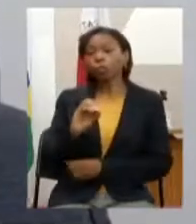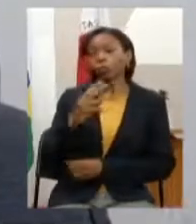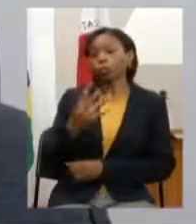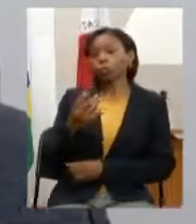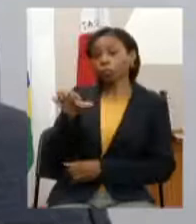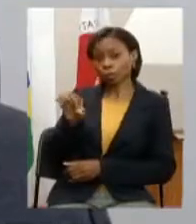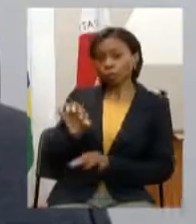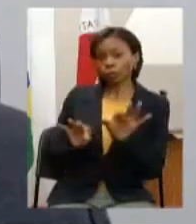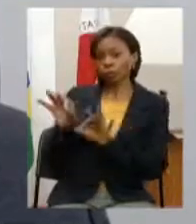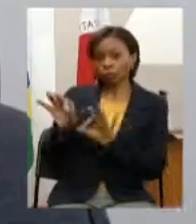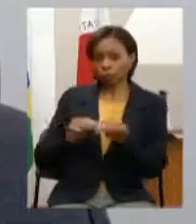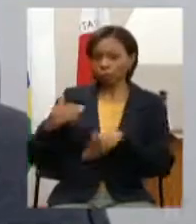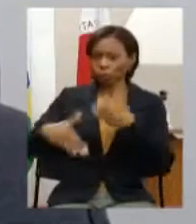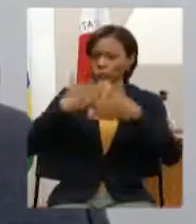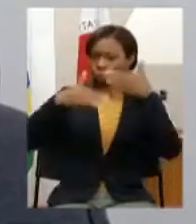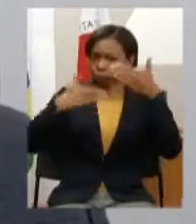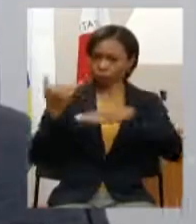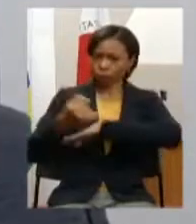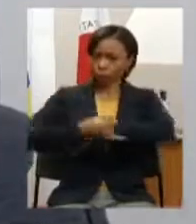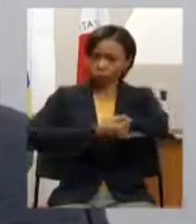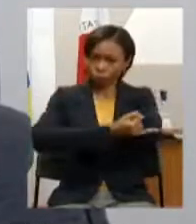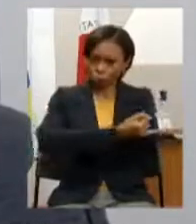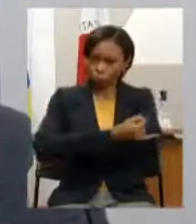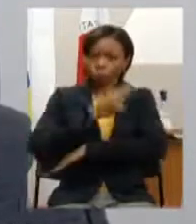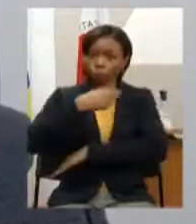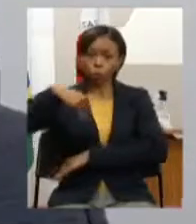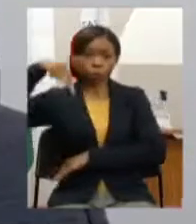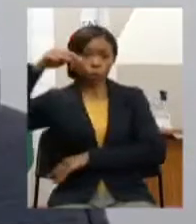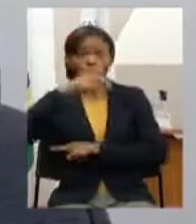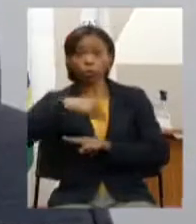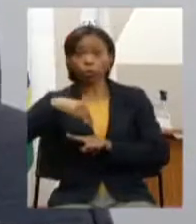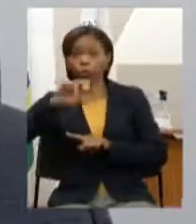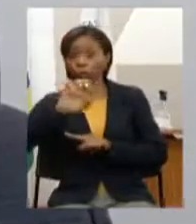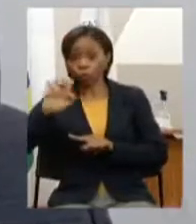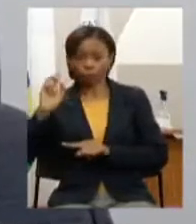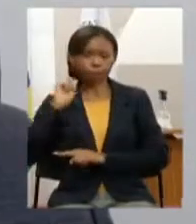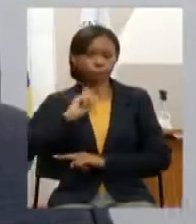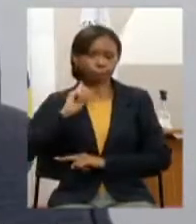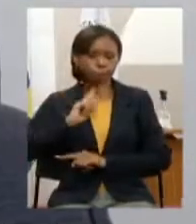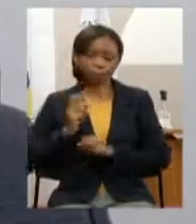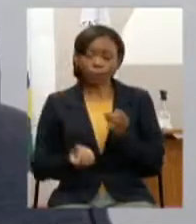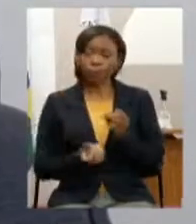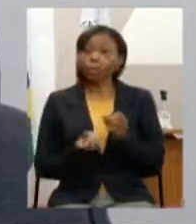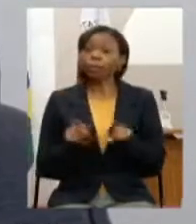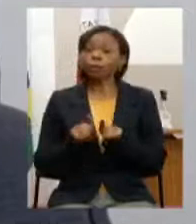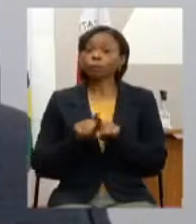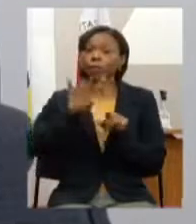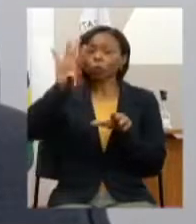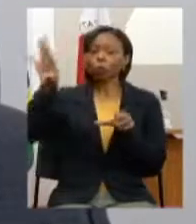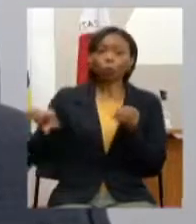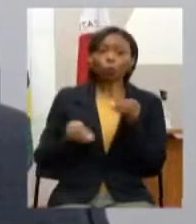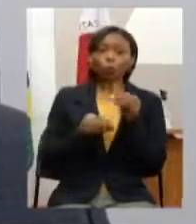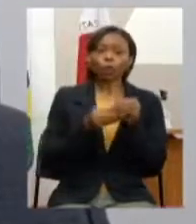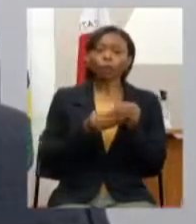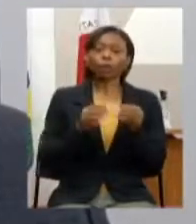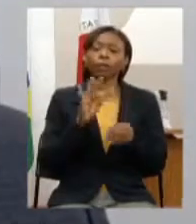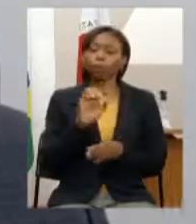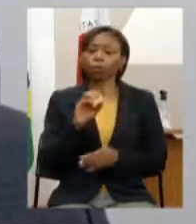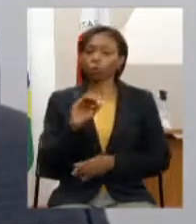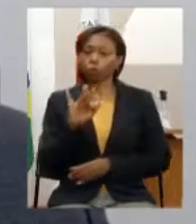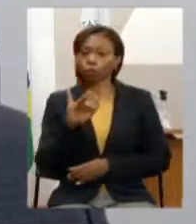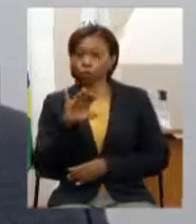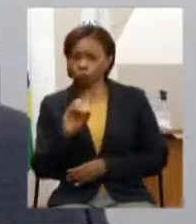desenvolvimento da infraestrutura do norte e nordeste de Minas Gerais incluir a região intermediária de Teófilo Otônio na ação